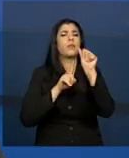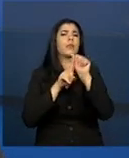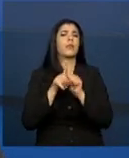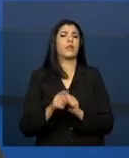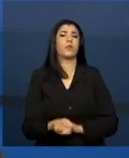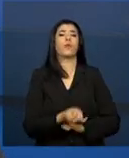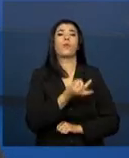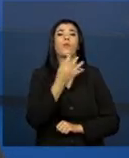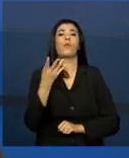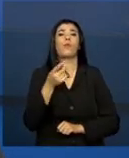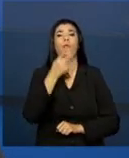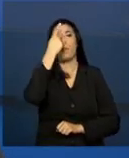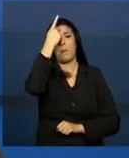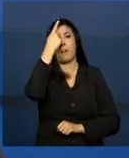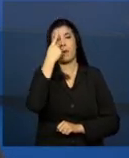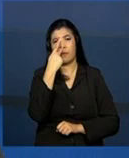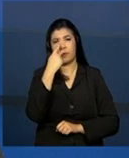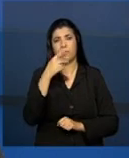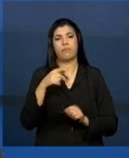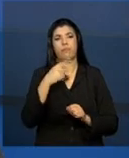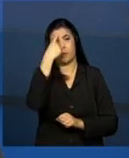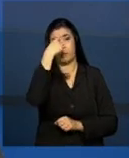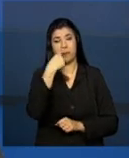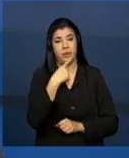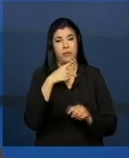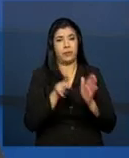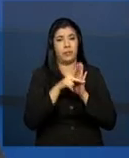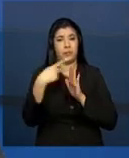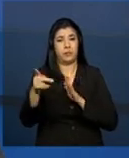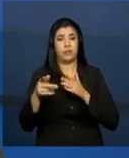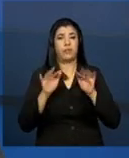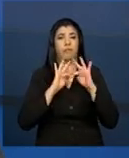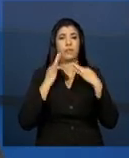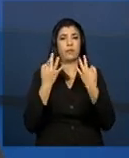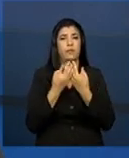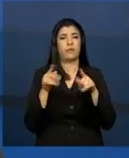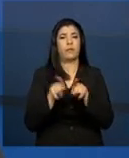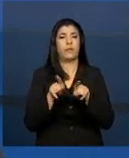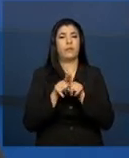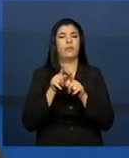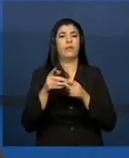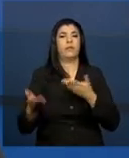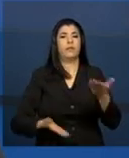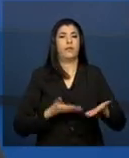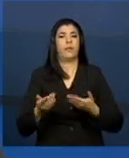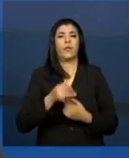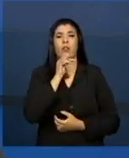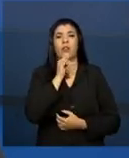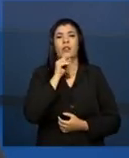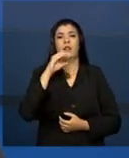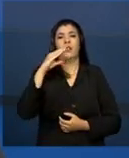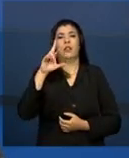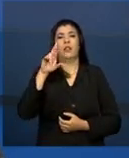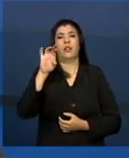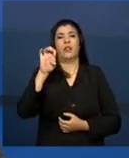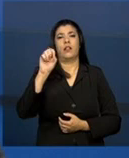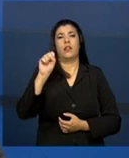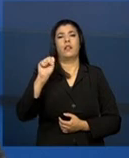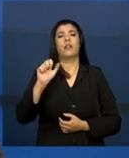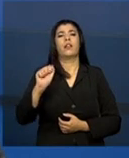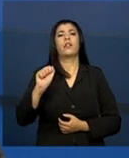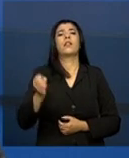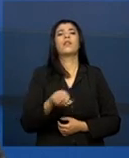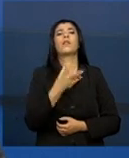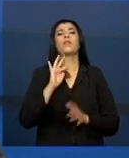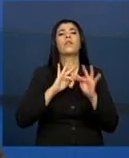pouco também do perfil destas famílias e destes atendimentos. Então, por exemplo, no CREAS, não apenas quantas famílias estavam